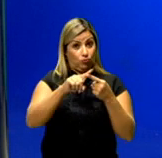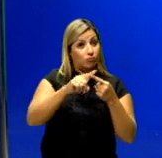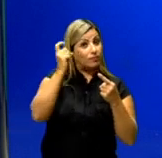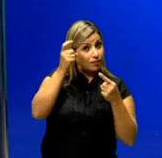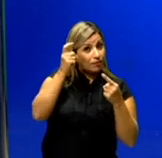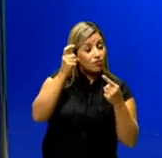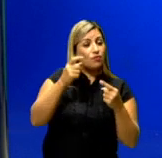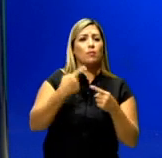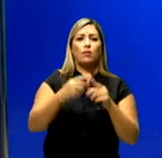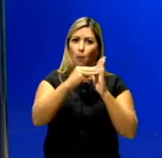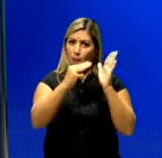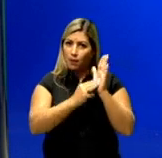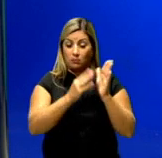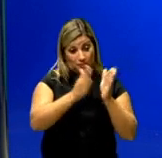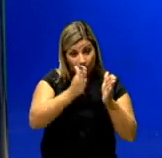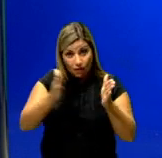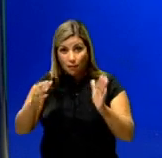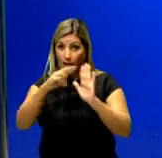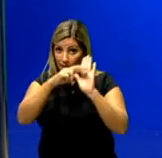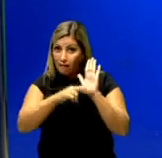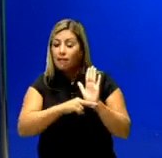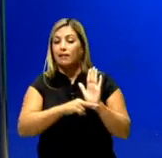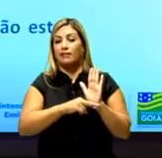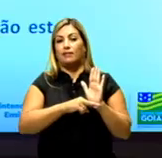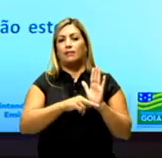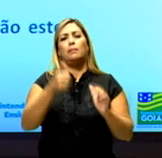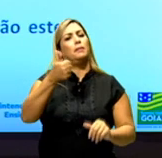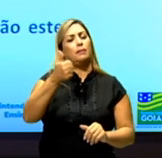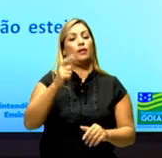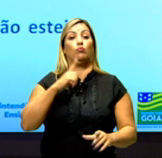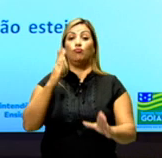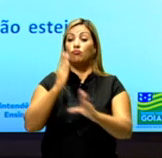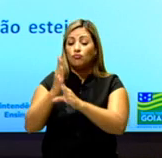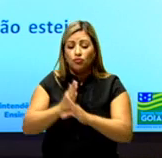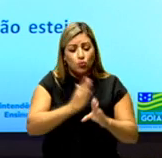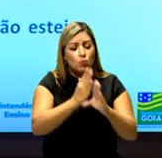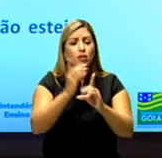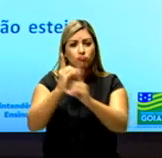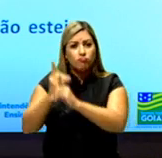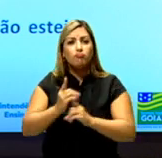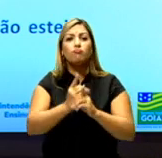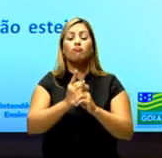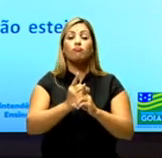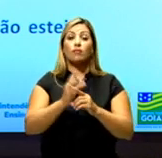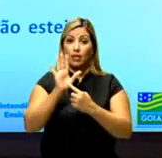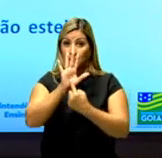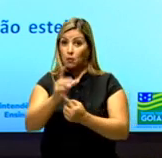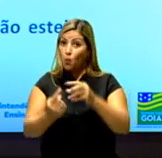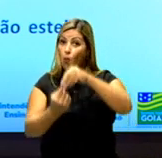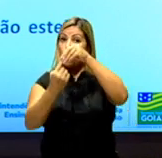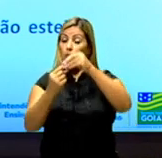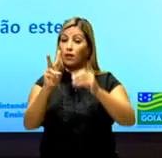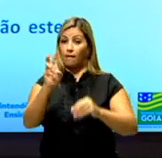método, ele tem algumas etapas a ser seguida. A primeira, identificar o elemento que aparece uma única vez